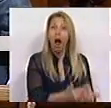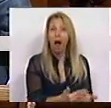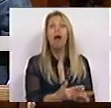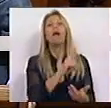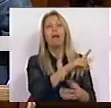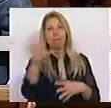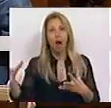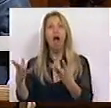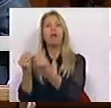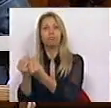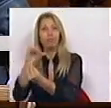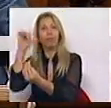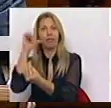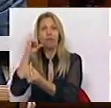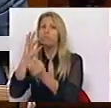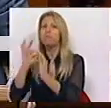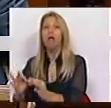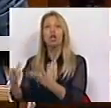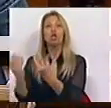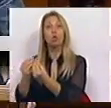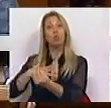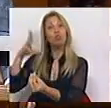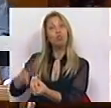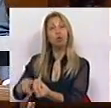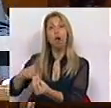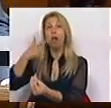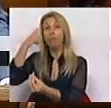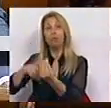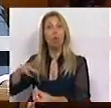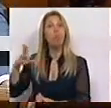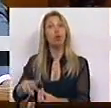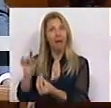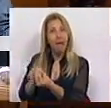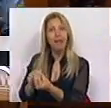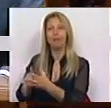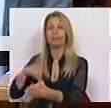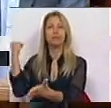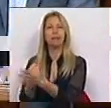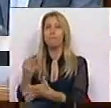lado de Portugal, ao lado dos portugueses. aí que estará, e estará sempre o Partido Socialista.